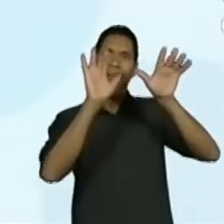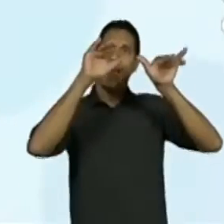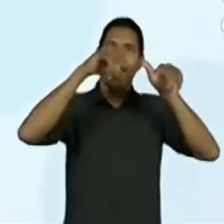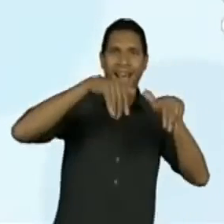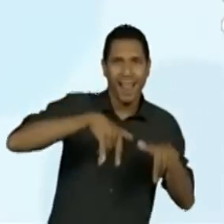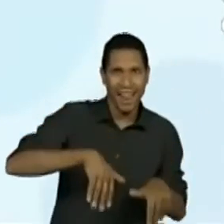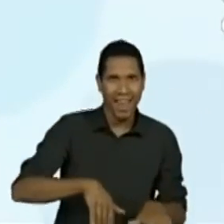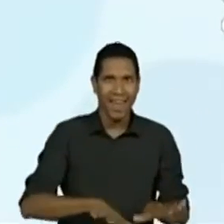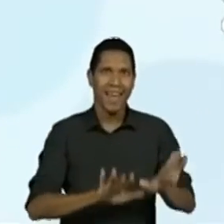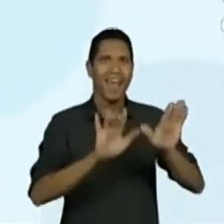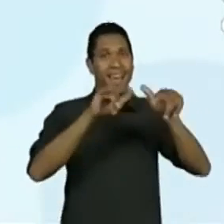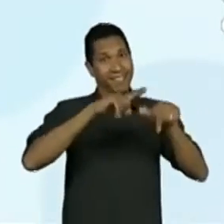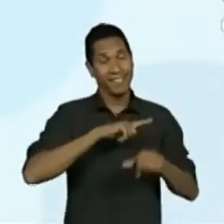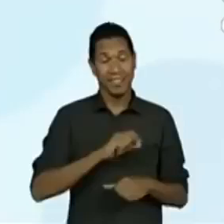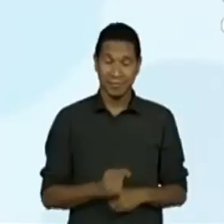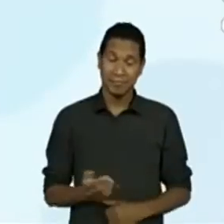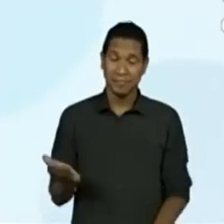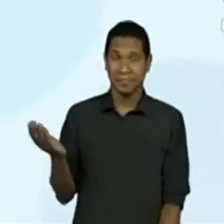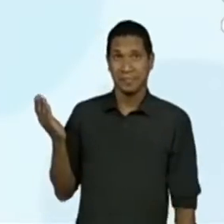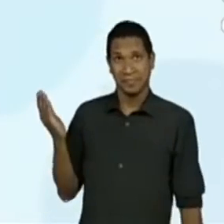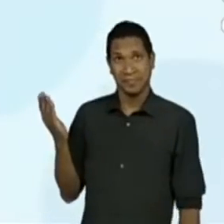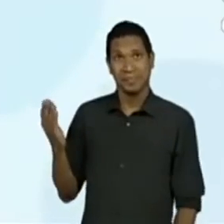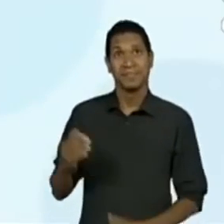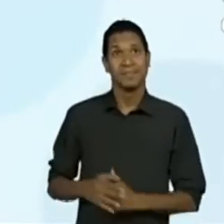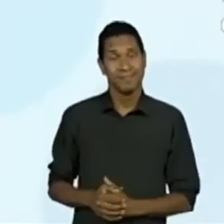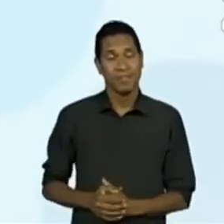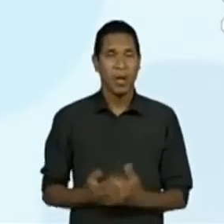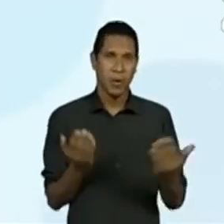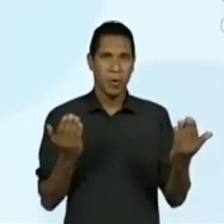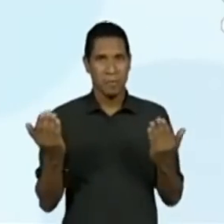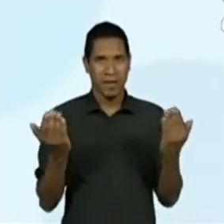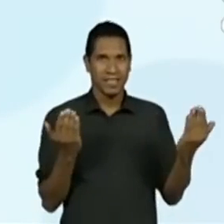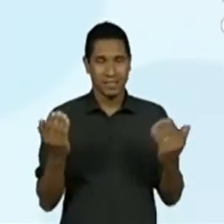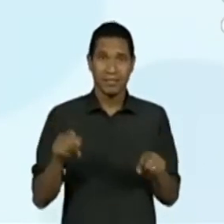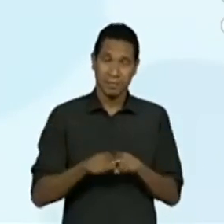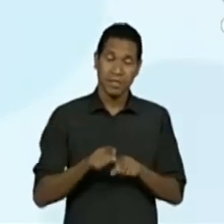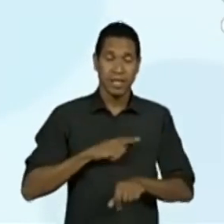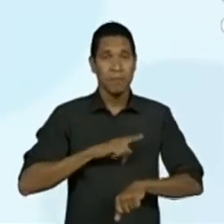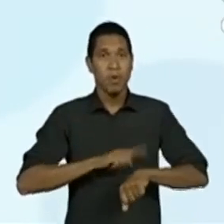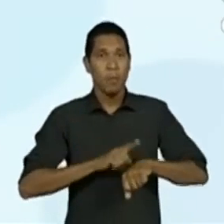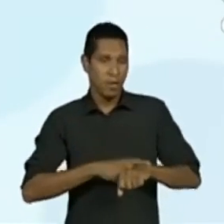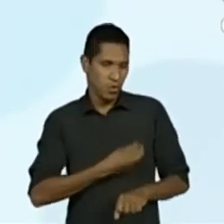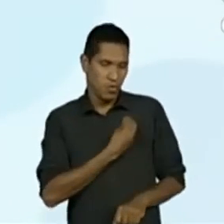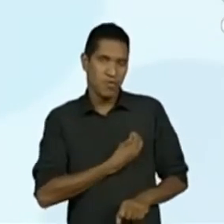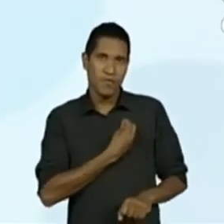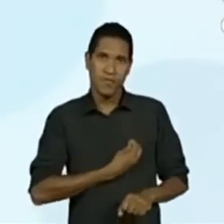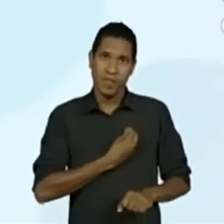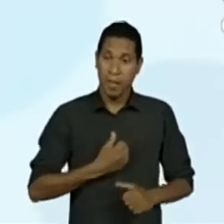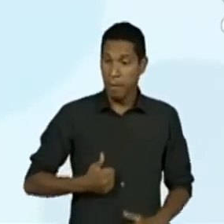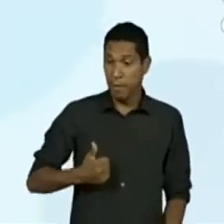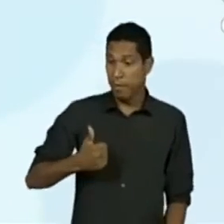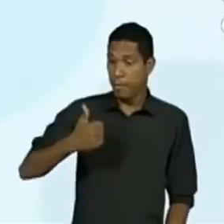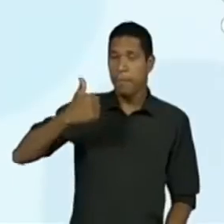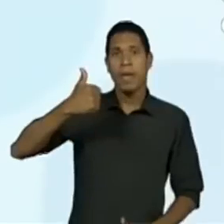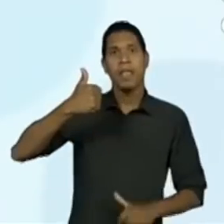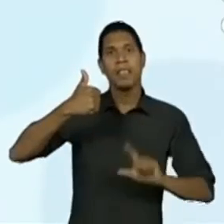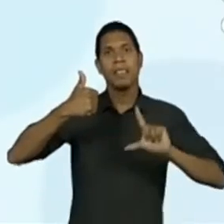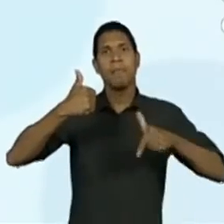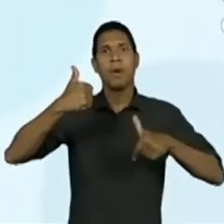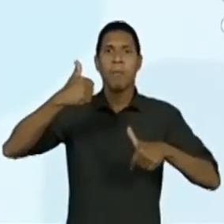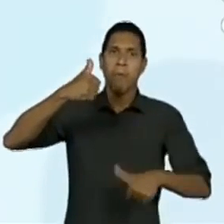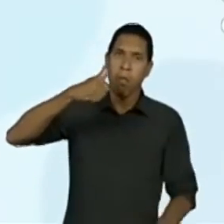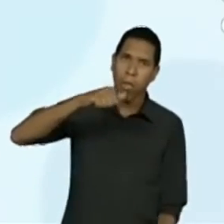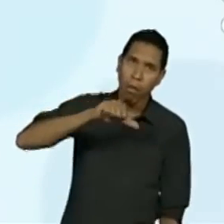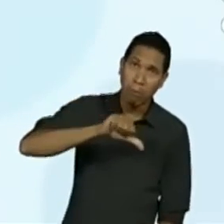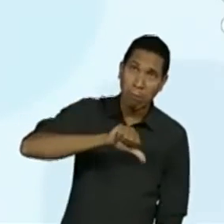Resposta para a gente registrar isso. A comparação dos momentos da nossa vida com a movimentação das